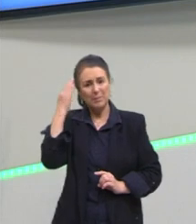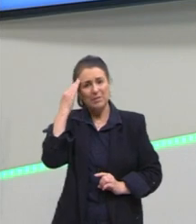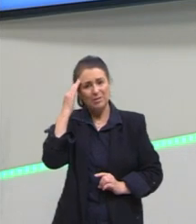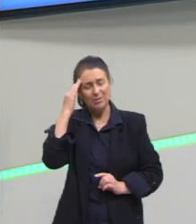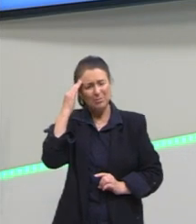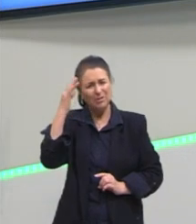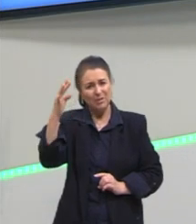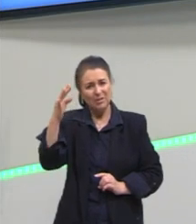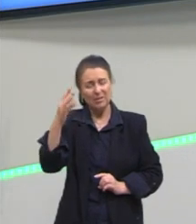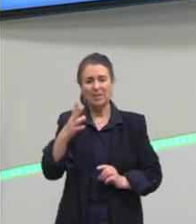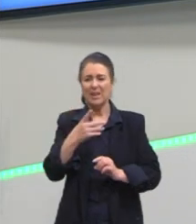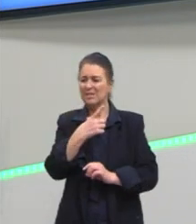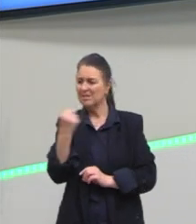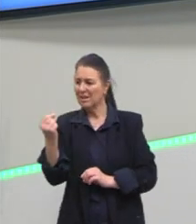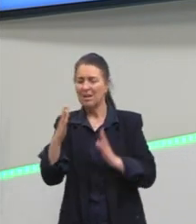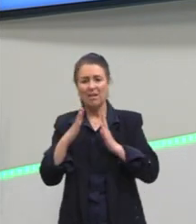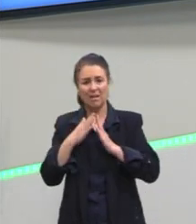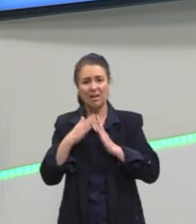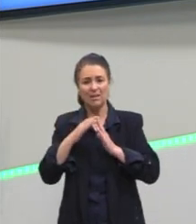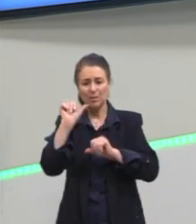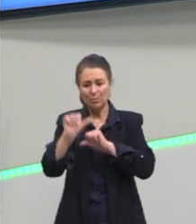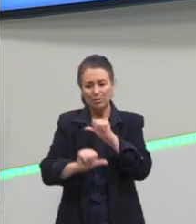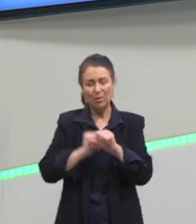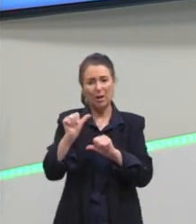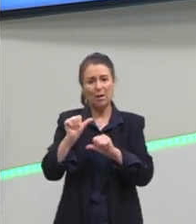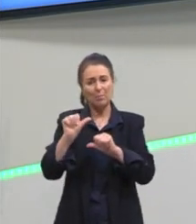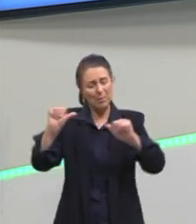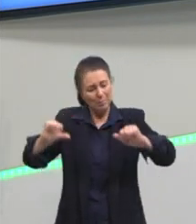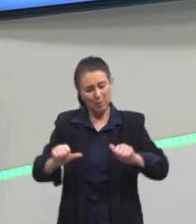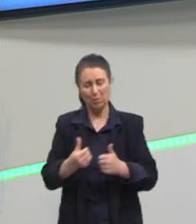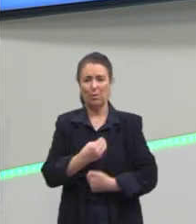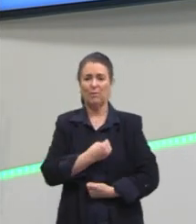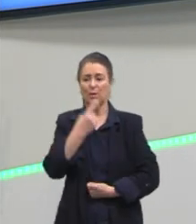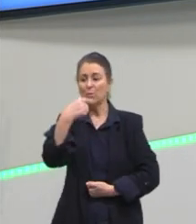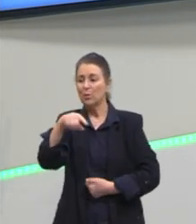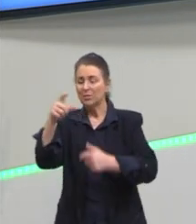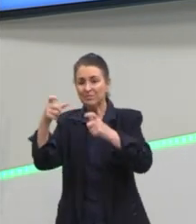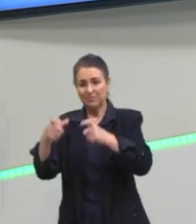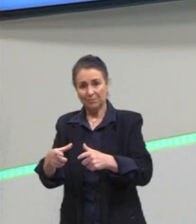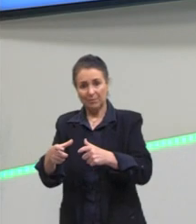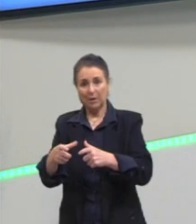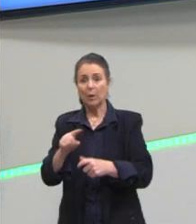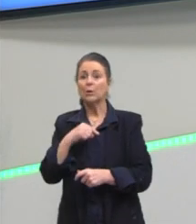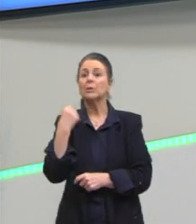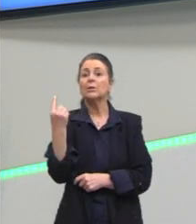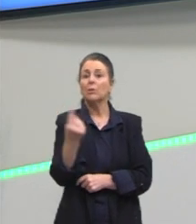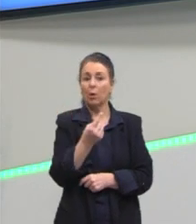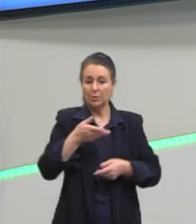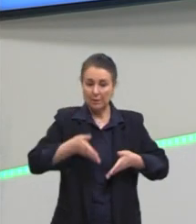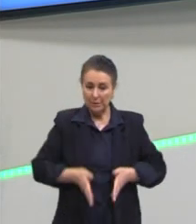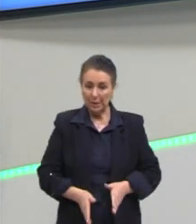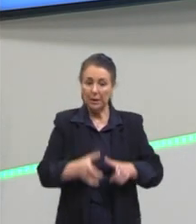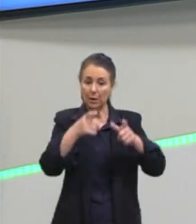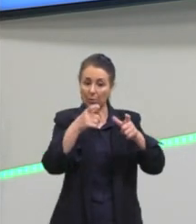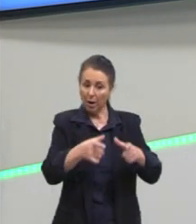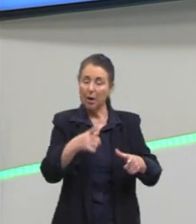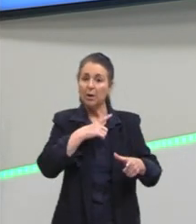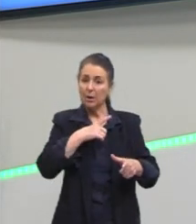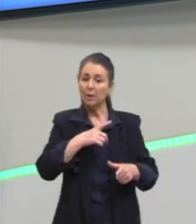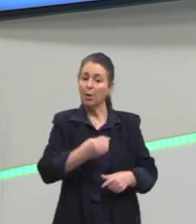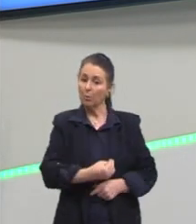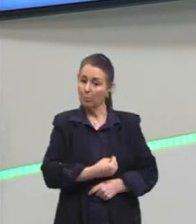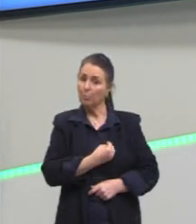casa para ter uma vida melhor em outro lugar. Deveríamos todos nascer num lugar e termos essa vida